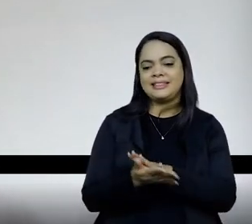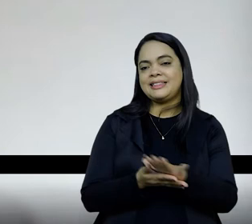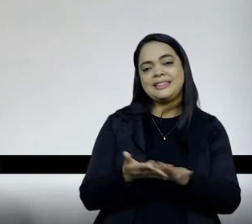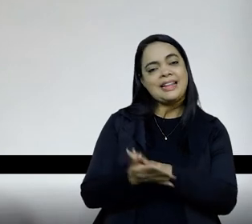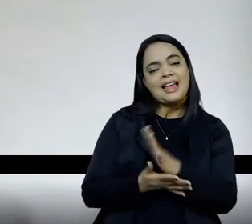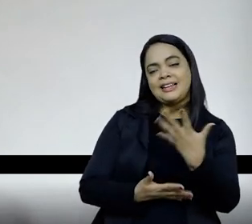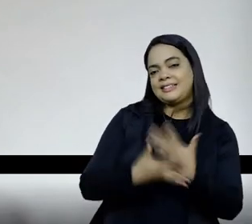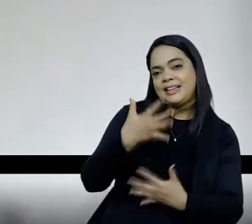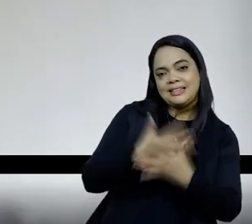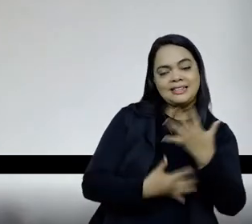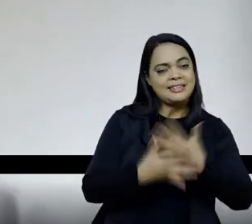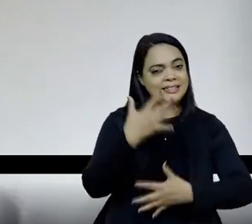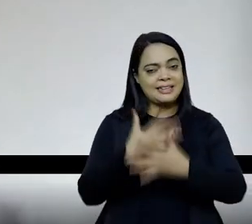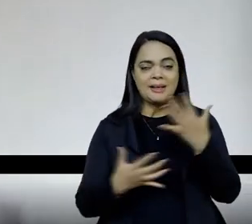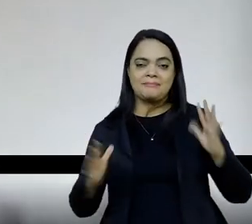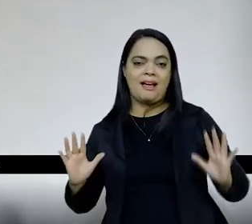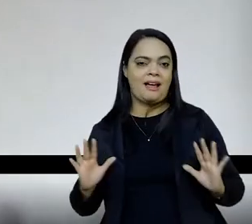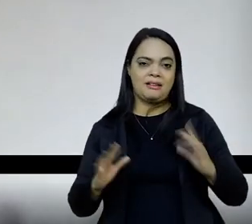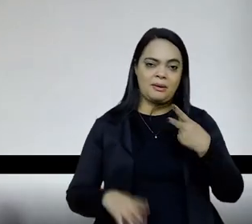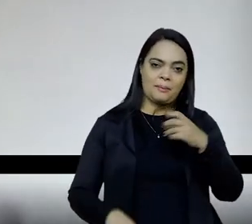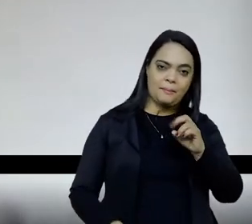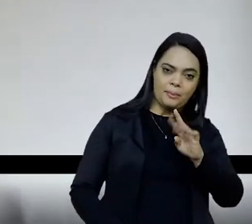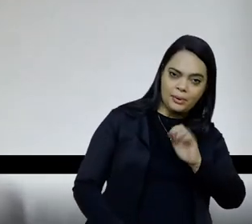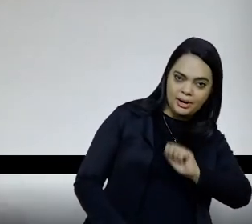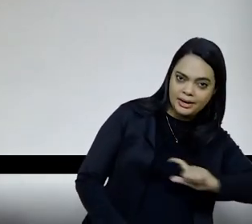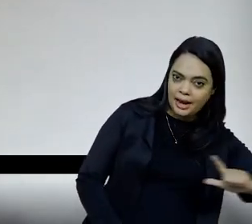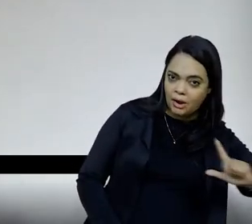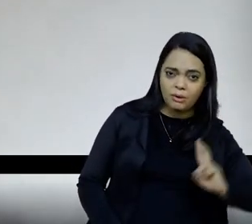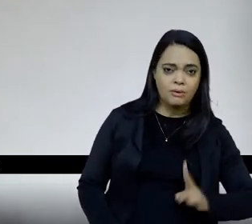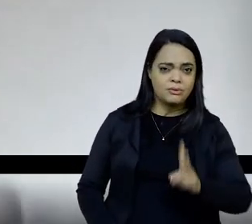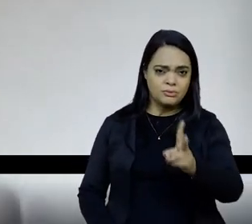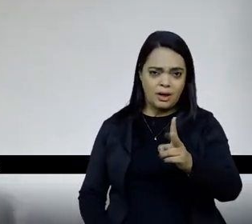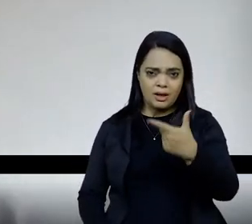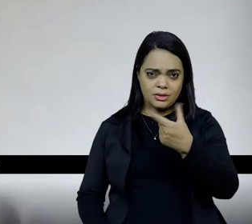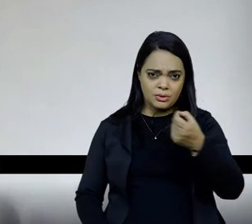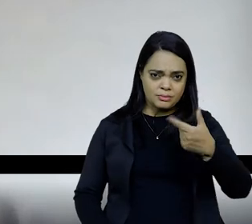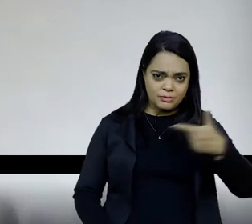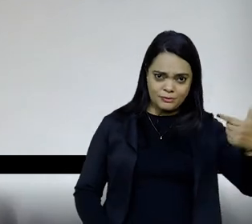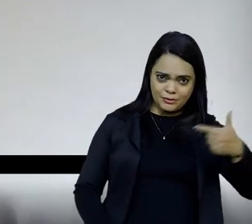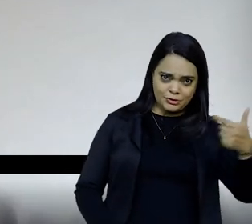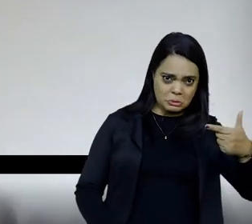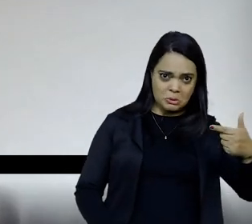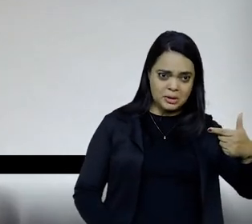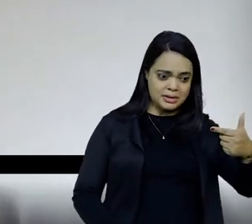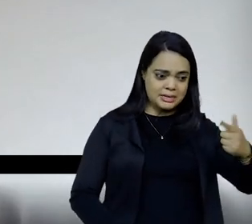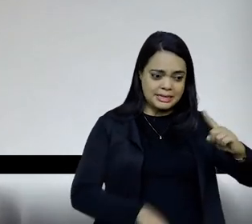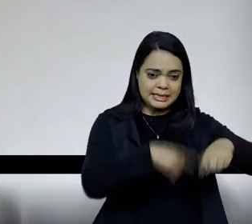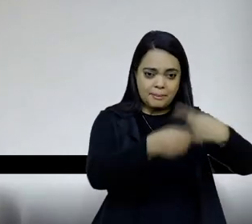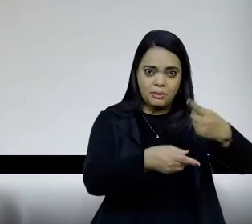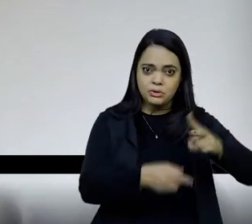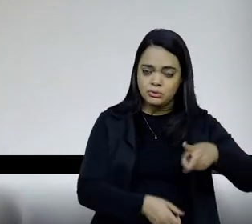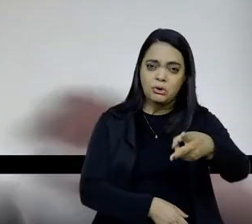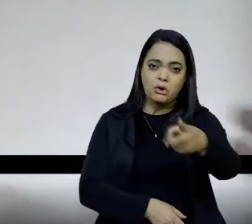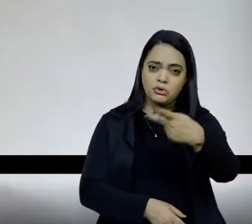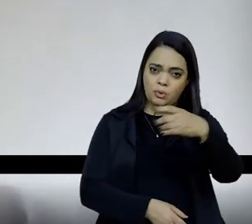nada impede que o portal continue depois de 2022, né, em tese, nada impede, então, a gente pode